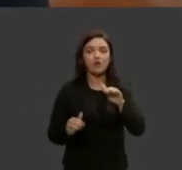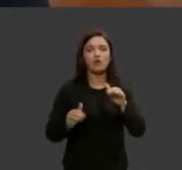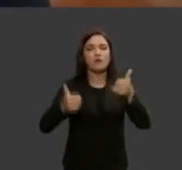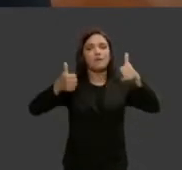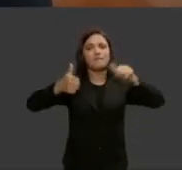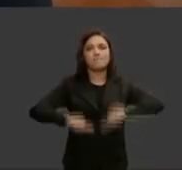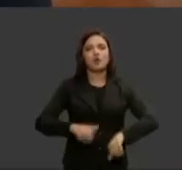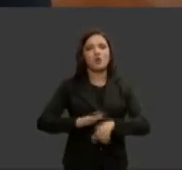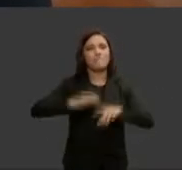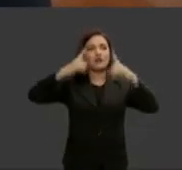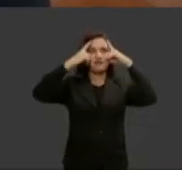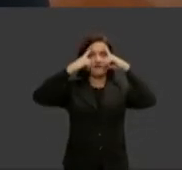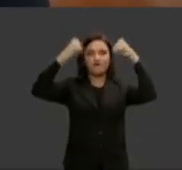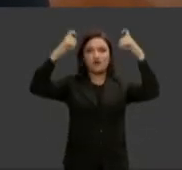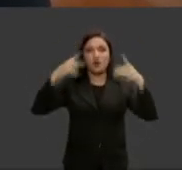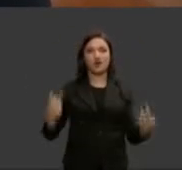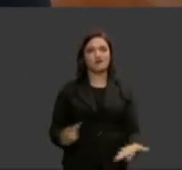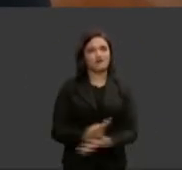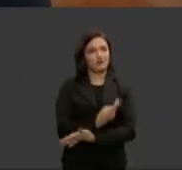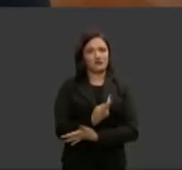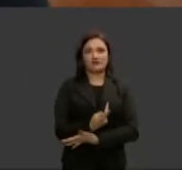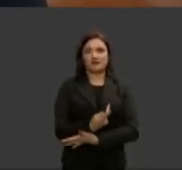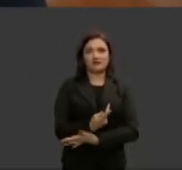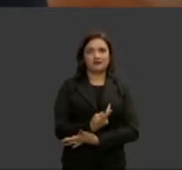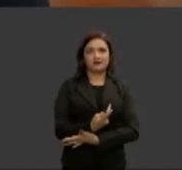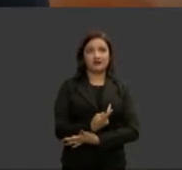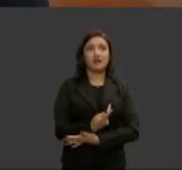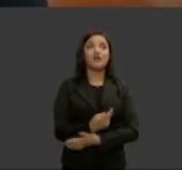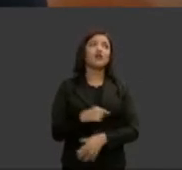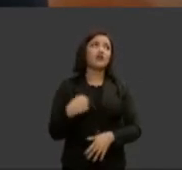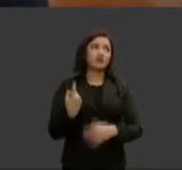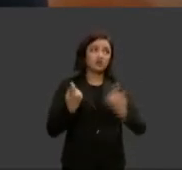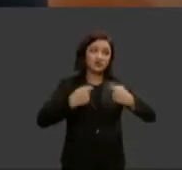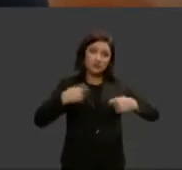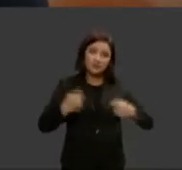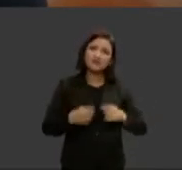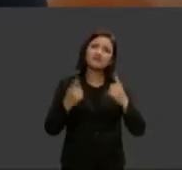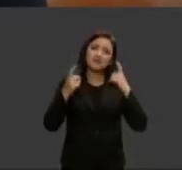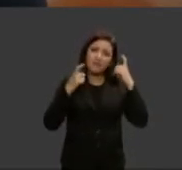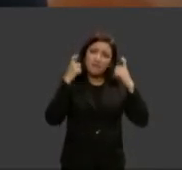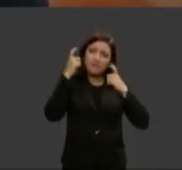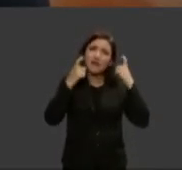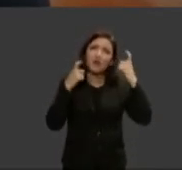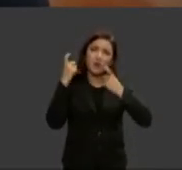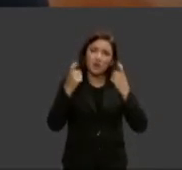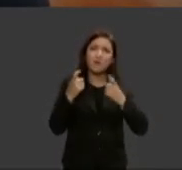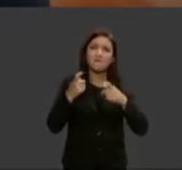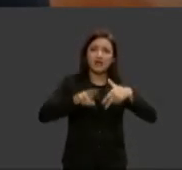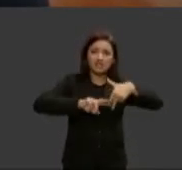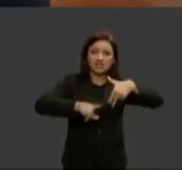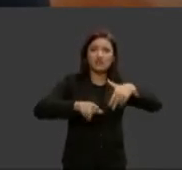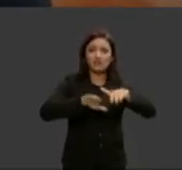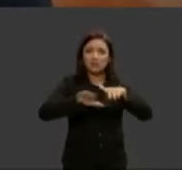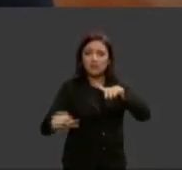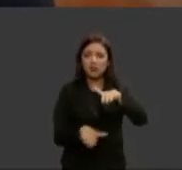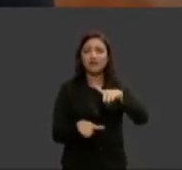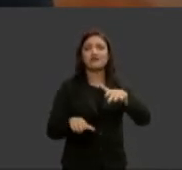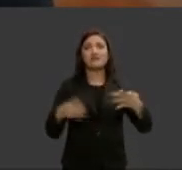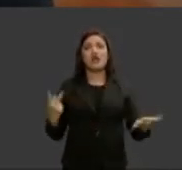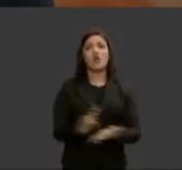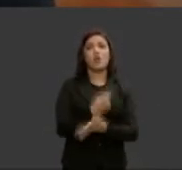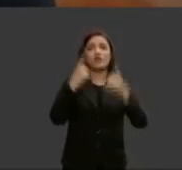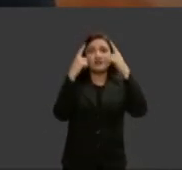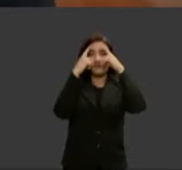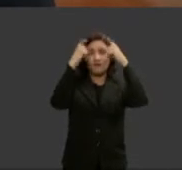gênero nós temos também então é claro que a gente tem que se preocupar com a desigualdade de gênero porque ela está causando a violência de gênero